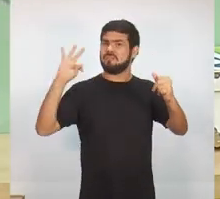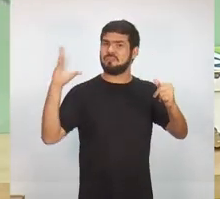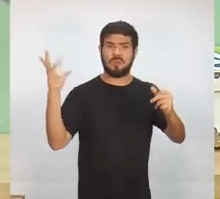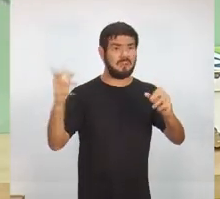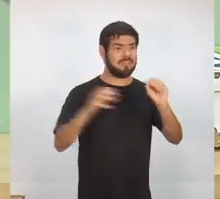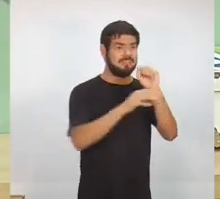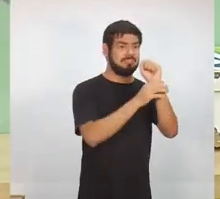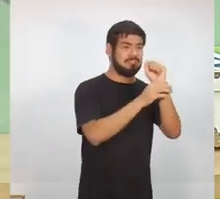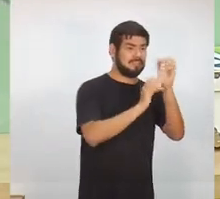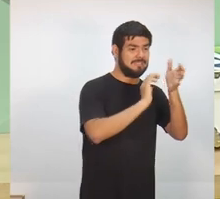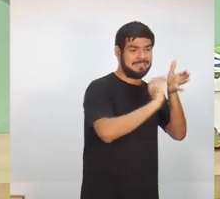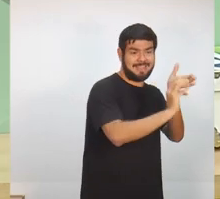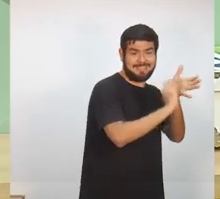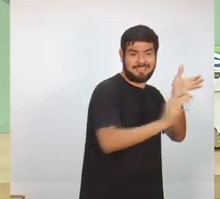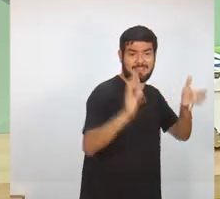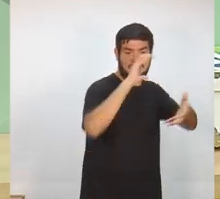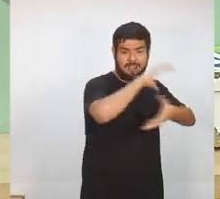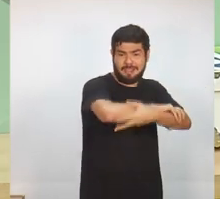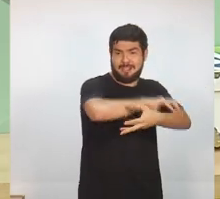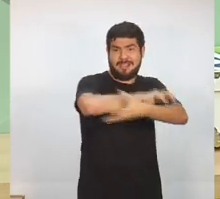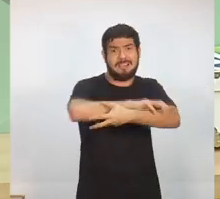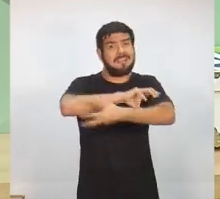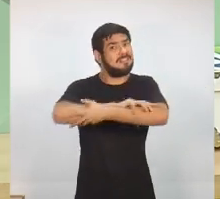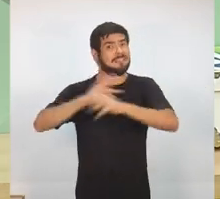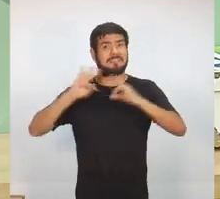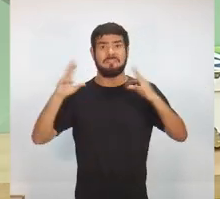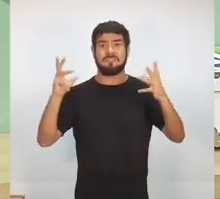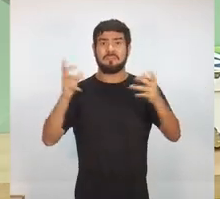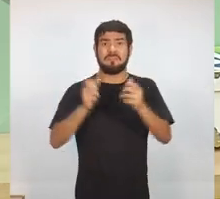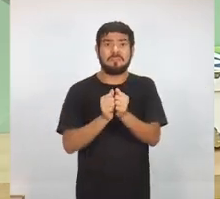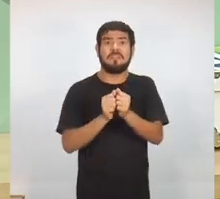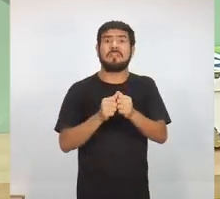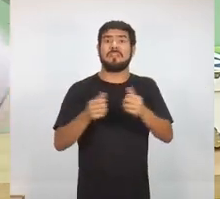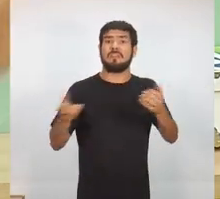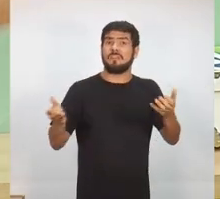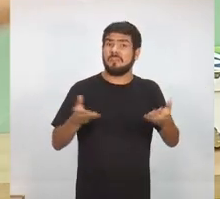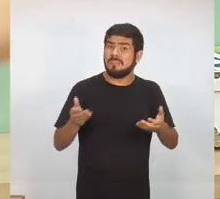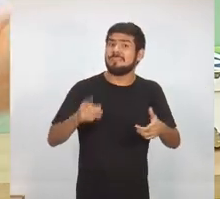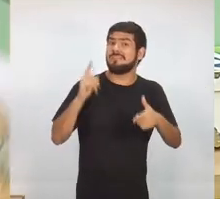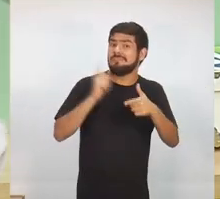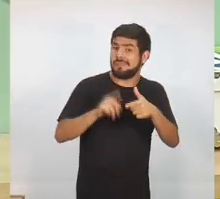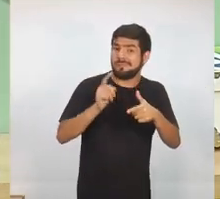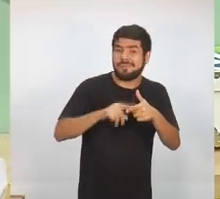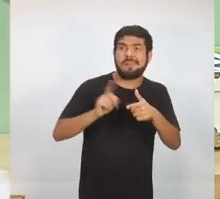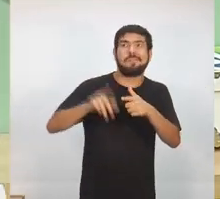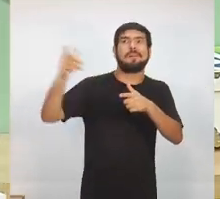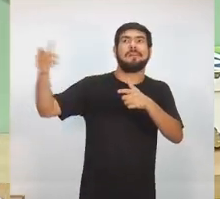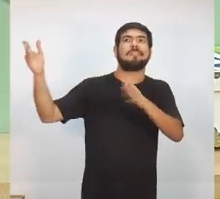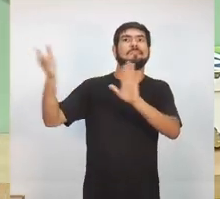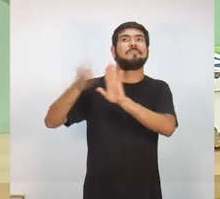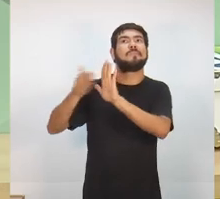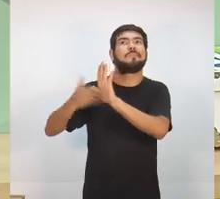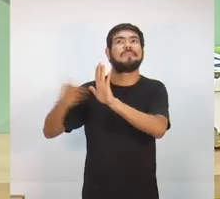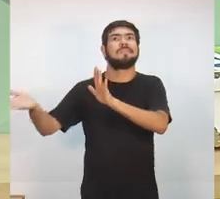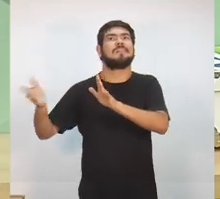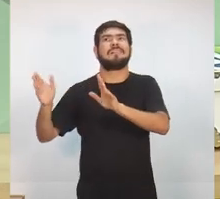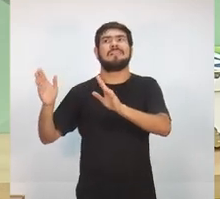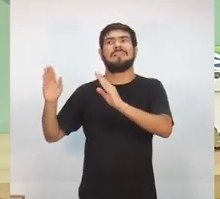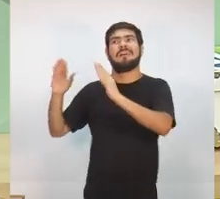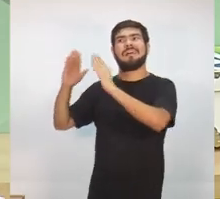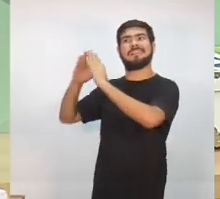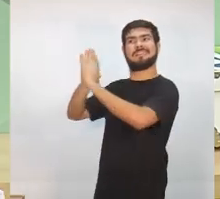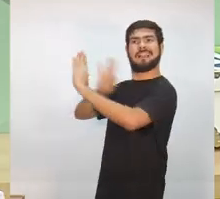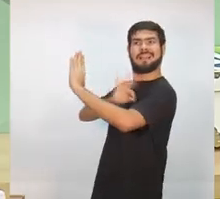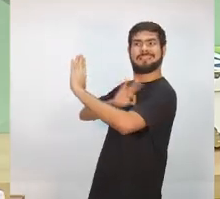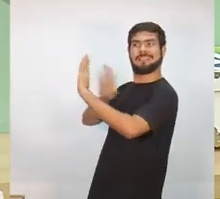atividade fim. Acabar com a atividade meio, que hoje é um custo altíssimo e que não chega ao cidadão. É delegacias fechadas,